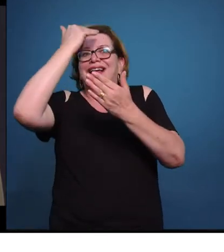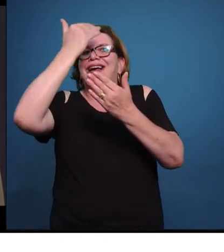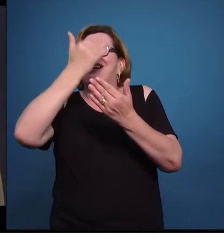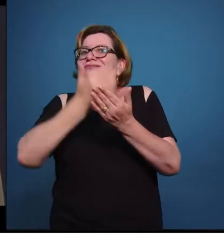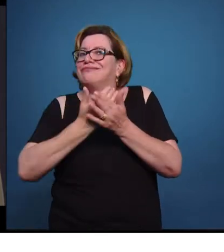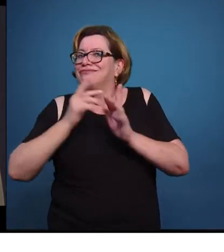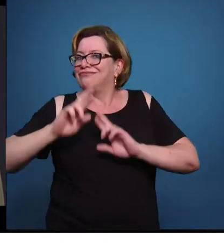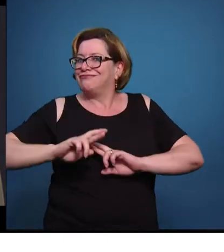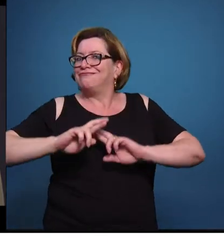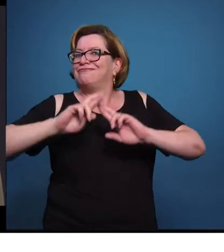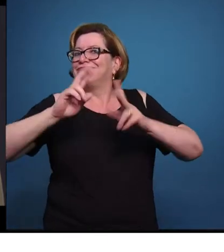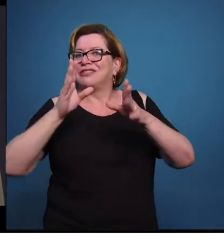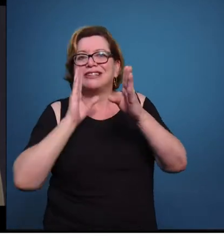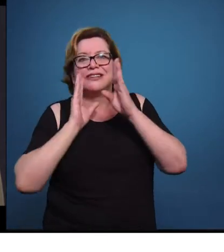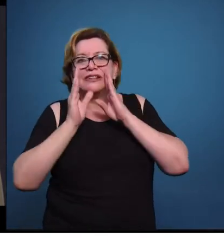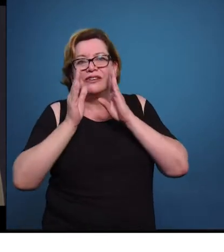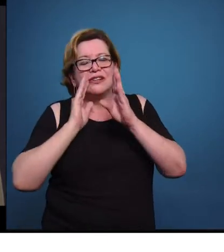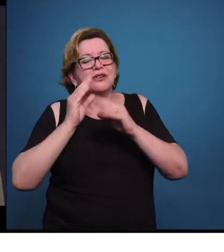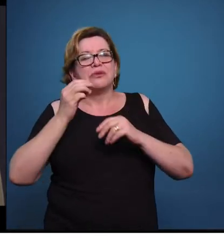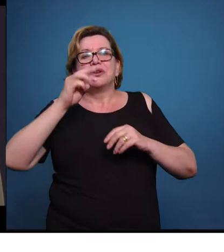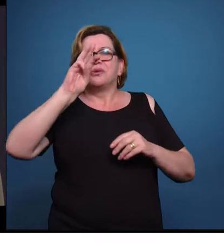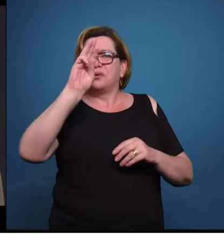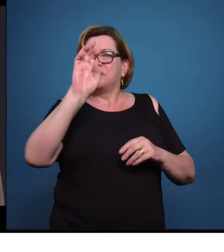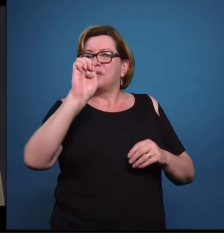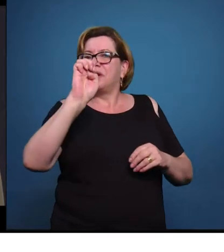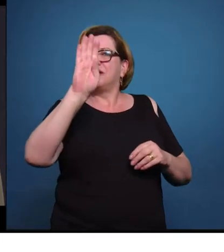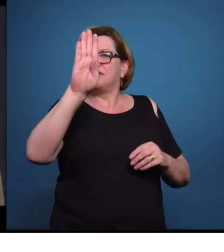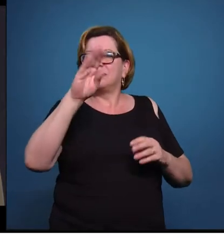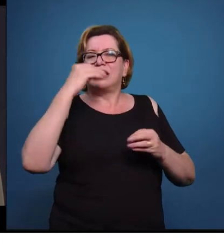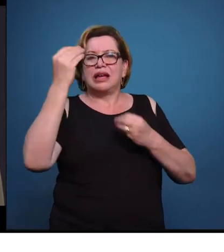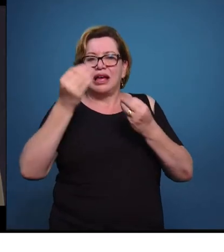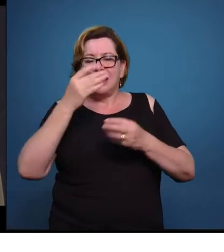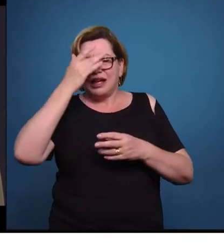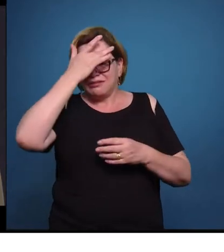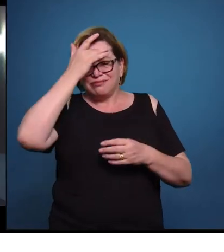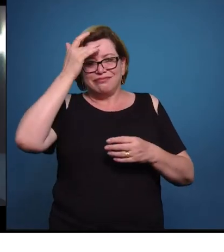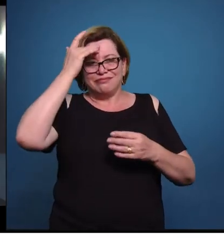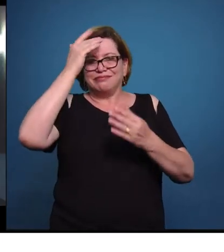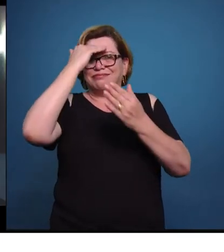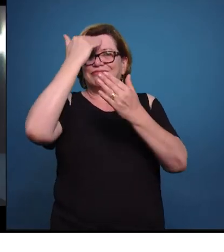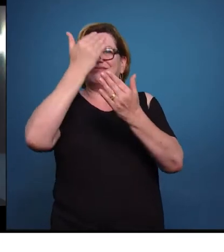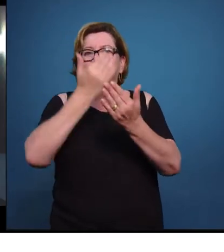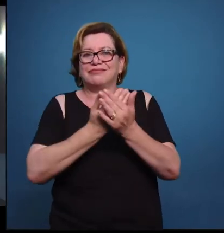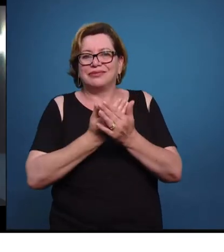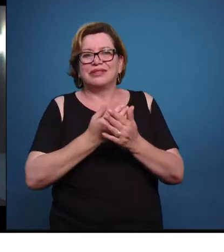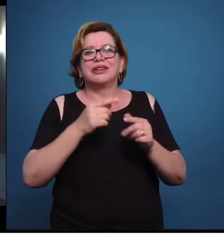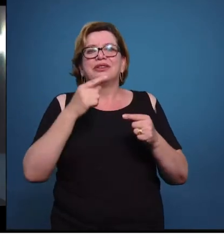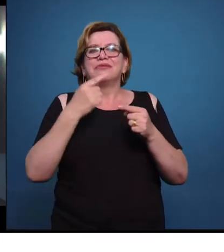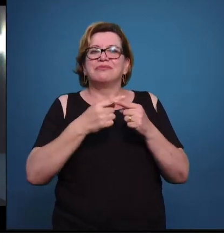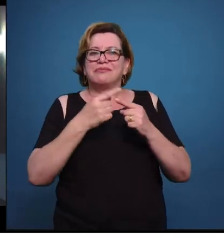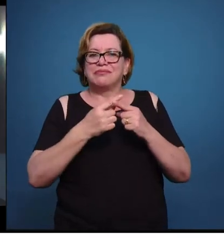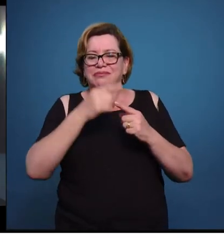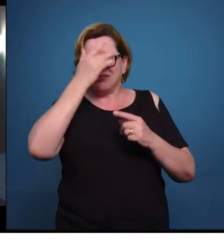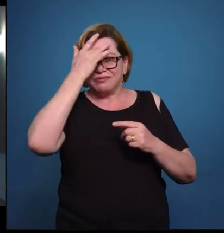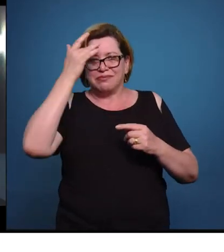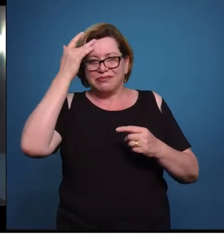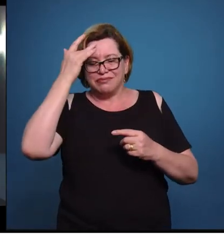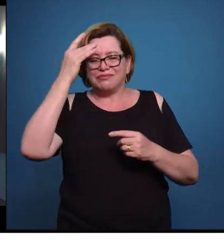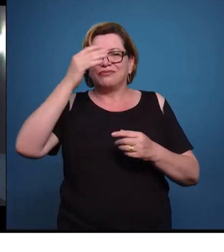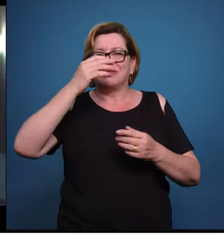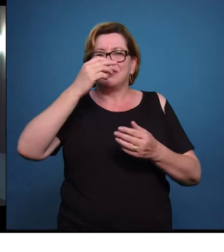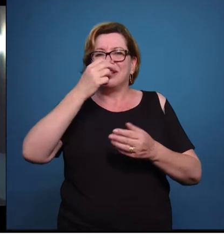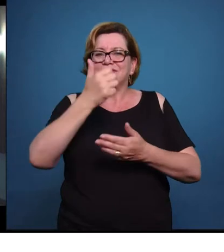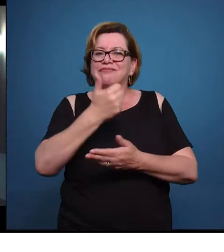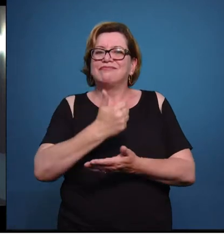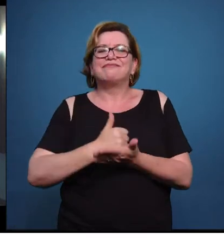das redes sociais. Há uma percepção de credibilidade. Até porque o jornalista profissional, de fato, para